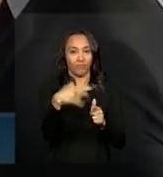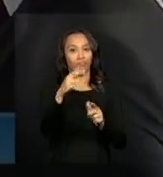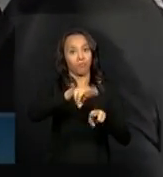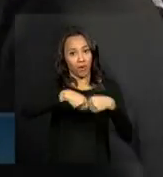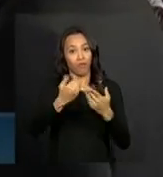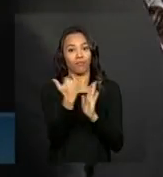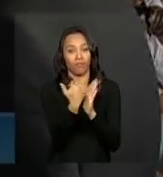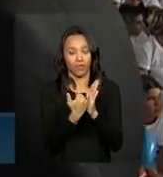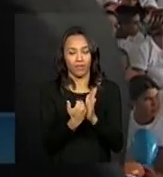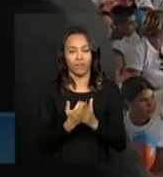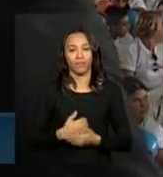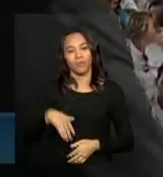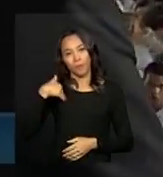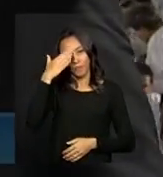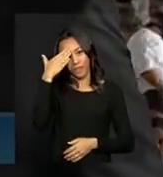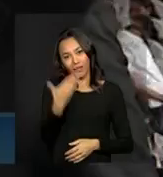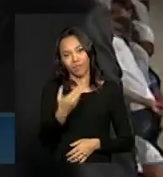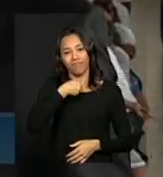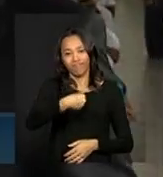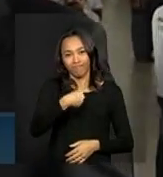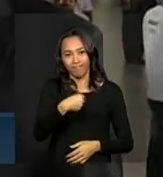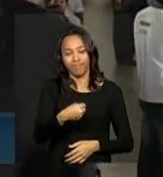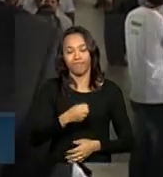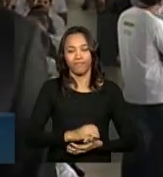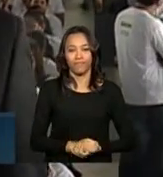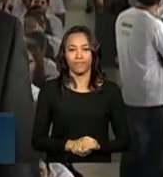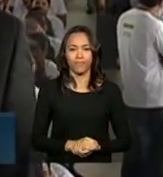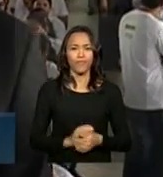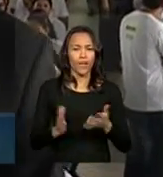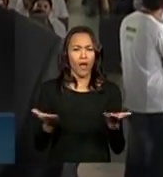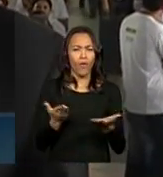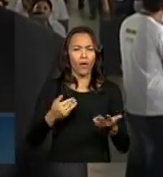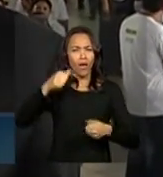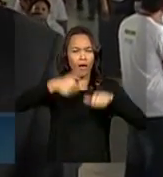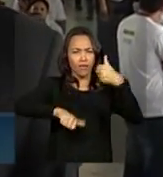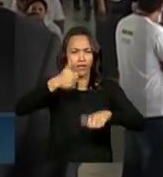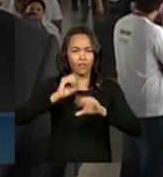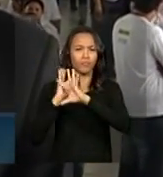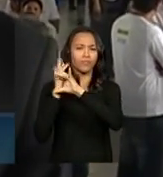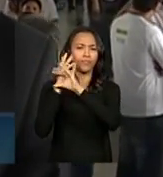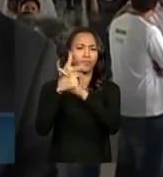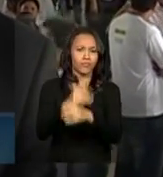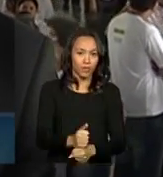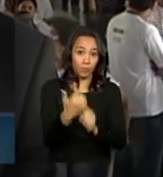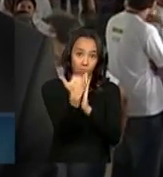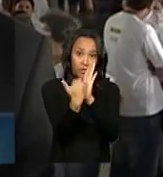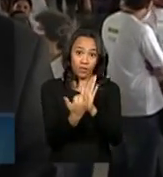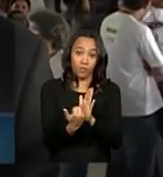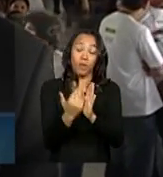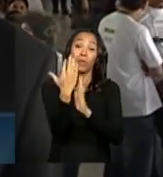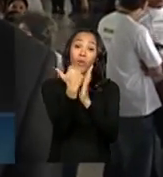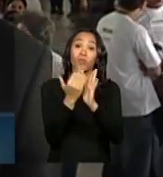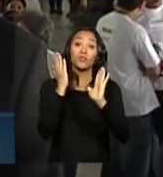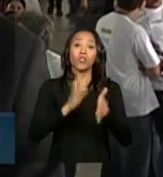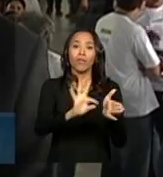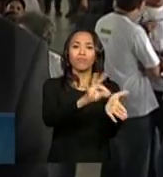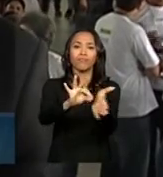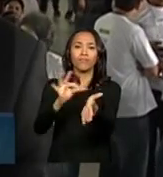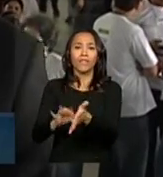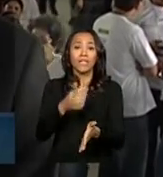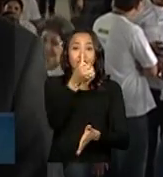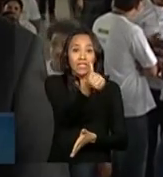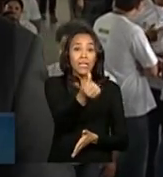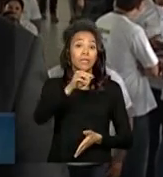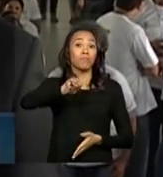Muito obrigado pela entrevista. Agora, fazendo um balanço do Pronatec, o programa, ele já matriculou 6